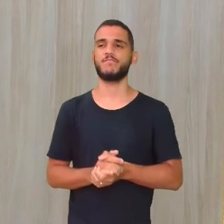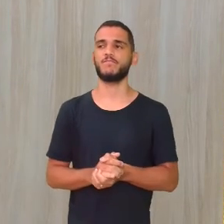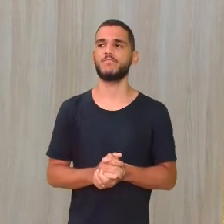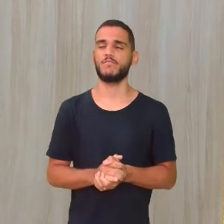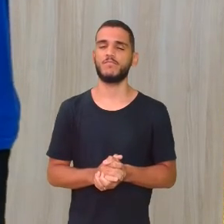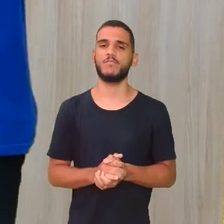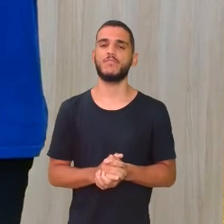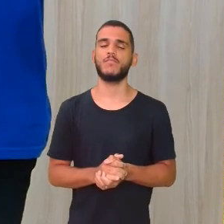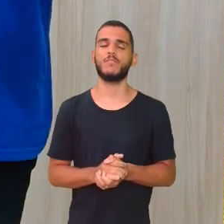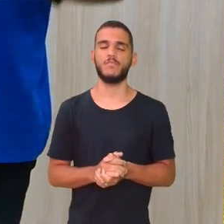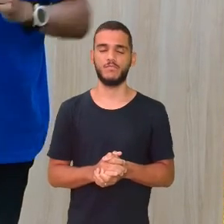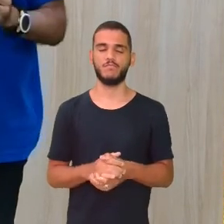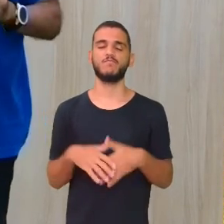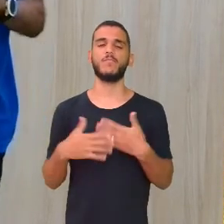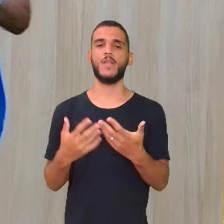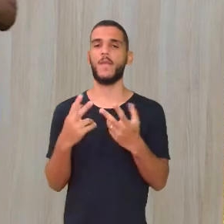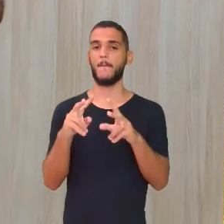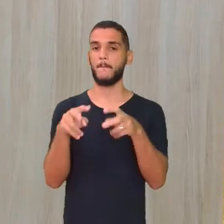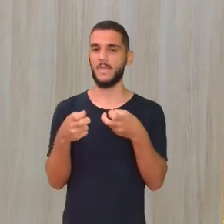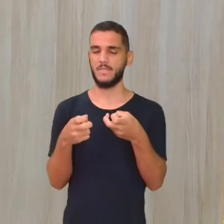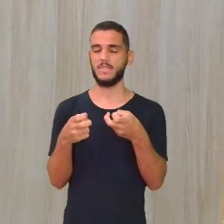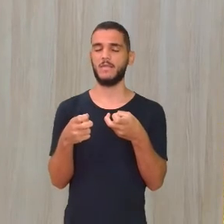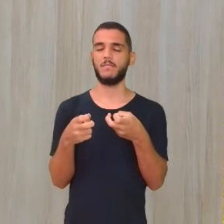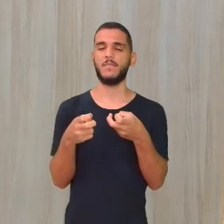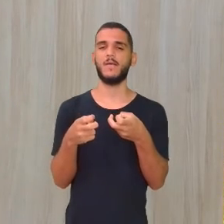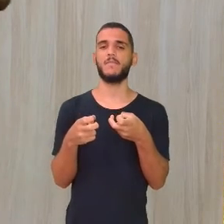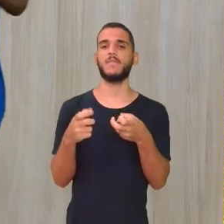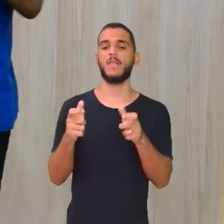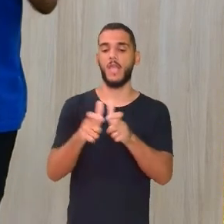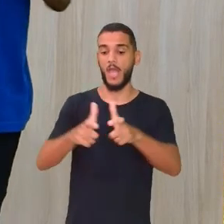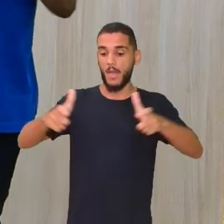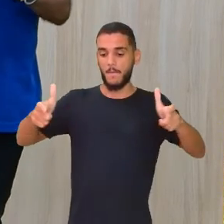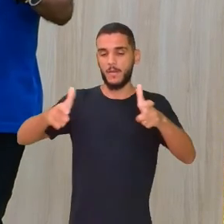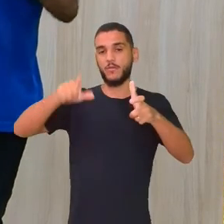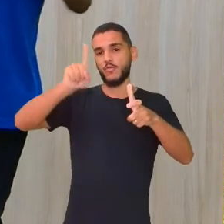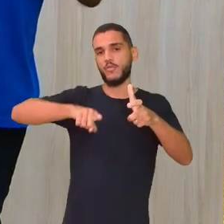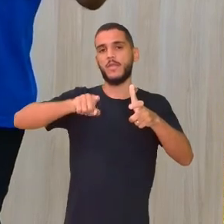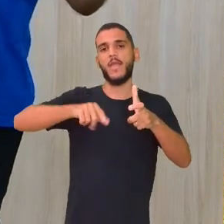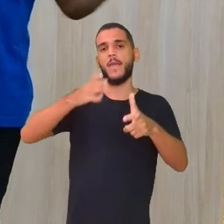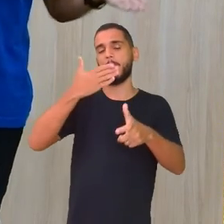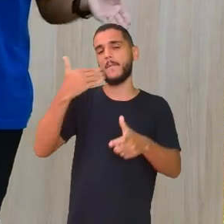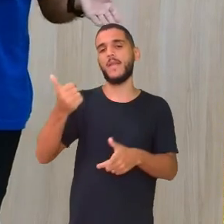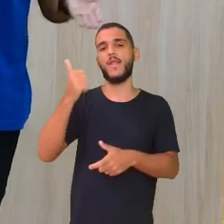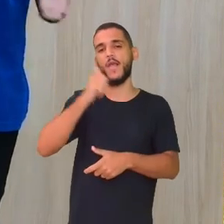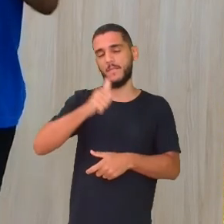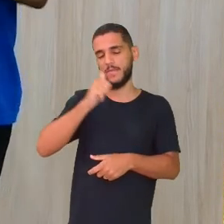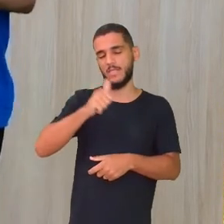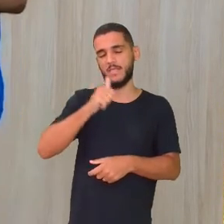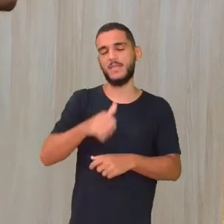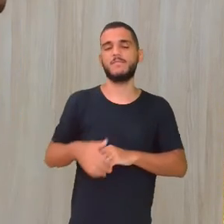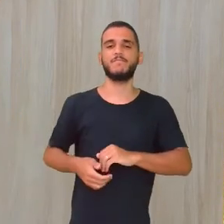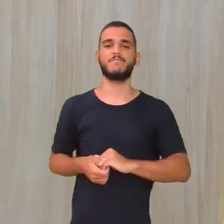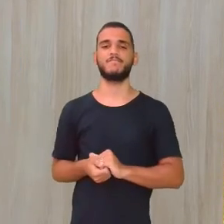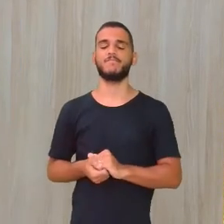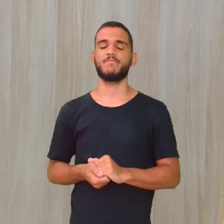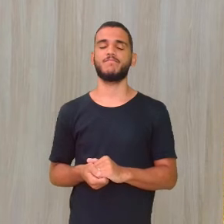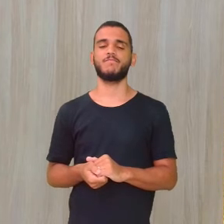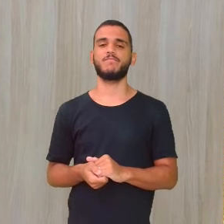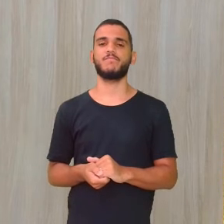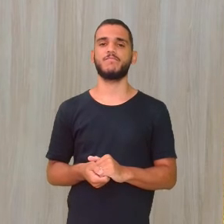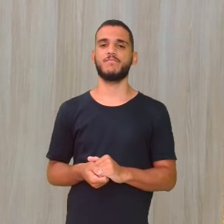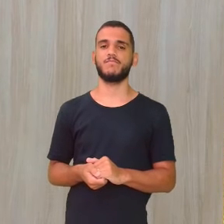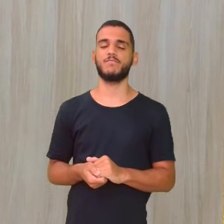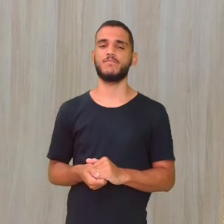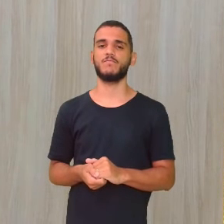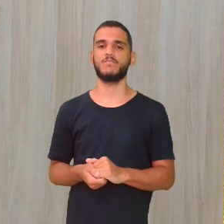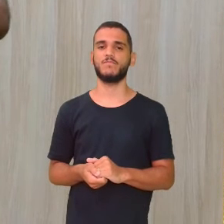A maior é 9 E a menor é 7 Então observe que tem essa regularidade Que a menina é mais regular Do que o garoto Tem isso também Para a gente